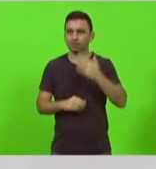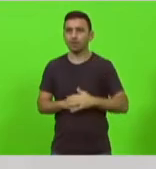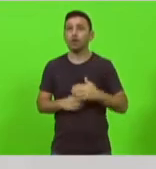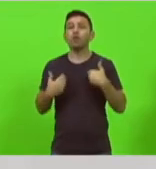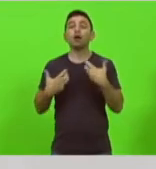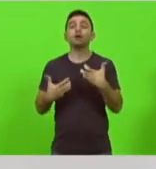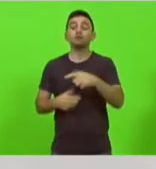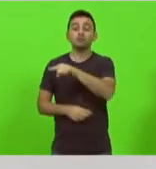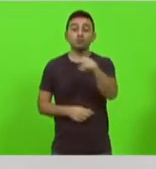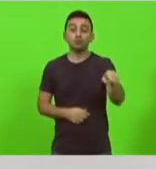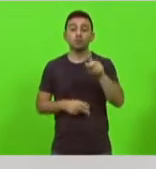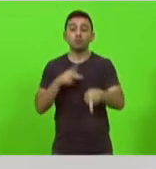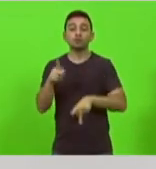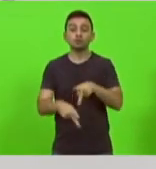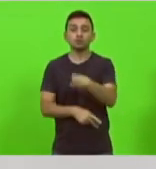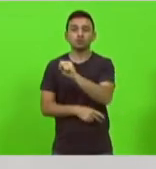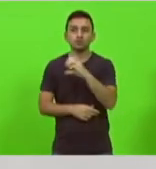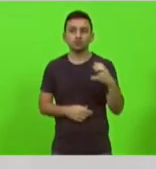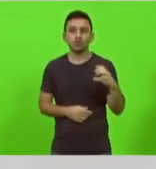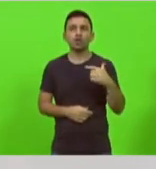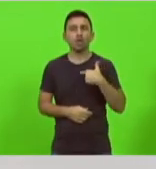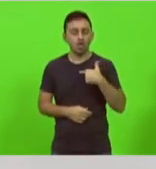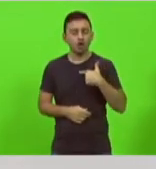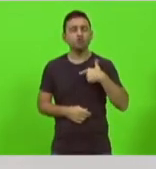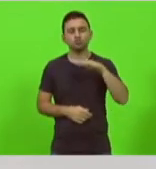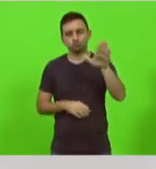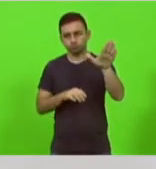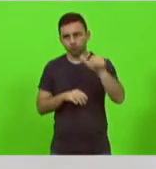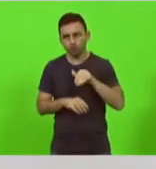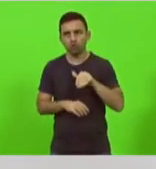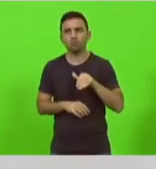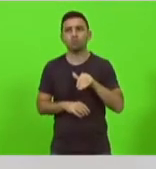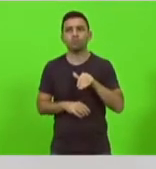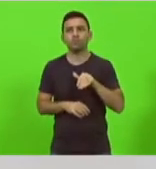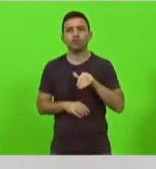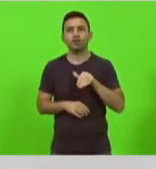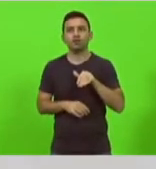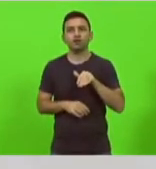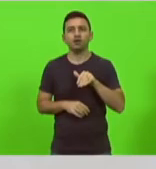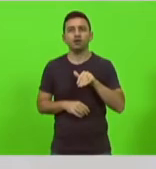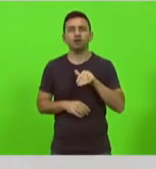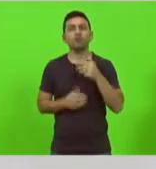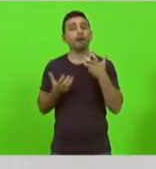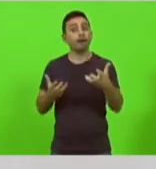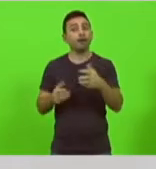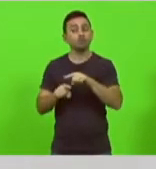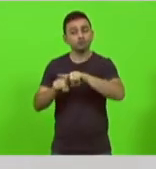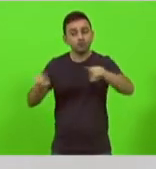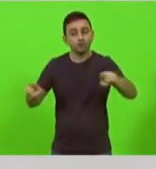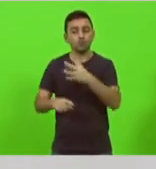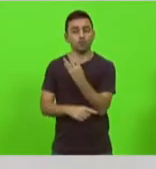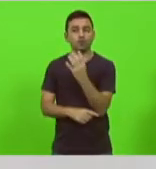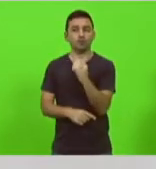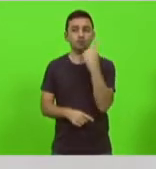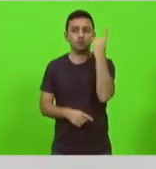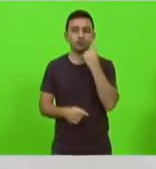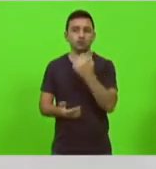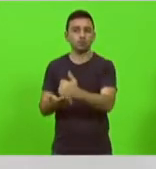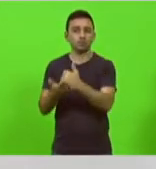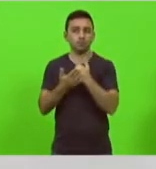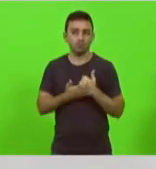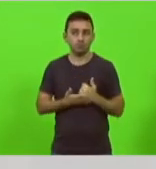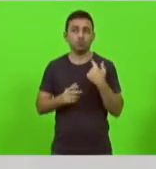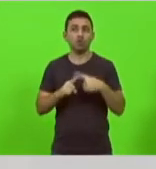do catarinense e eu vou fazer uma convocação e eu espero ter o apoio dos 40 aqui dentro porque o que está